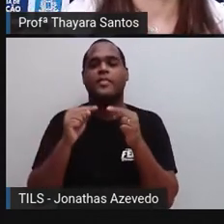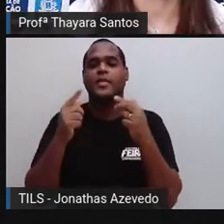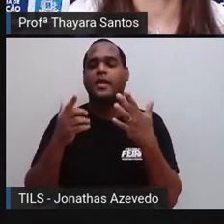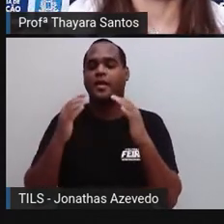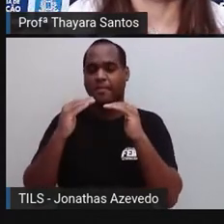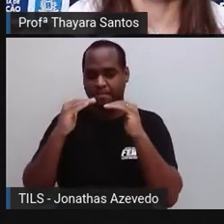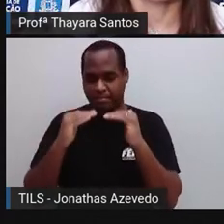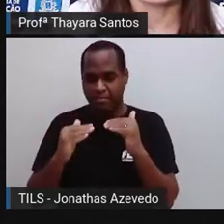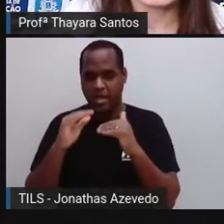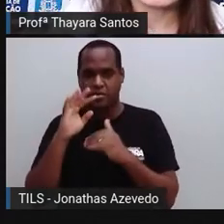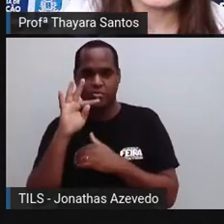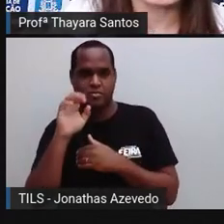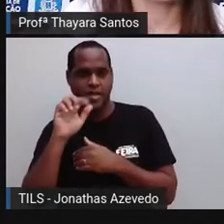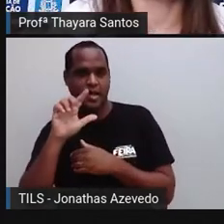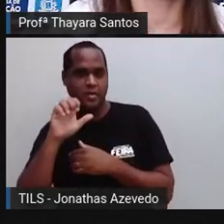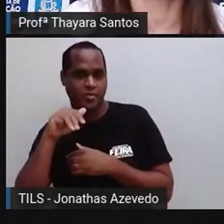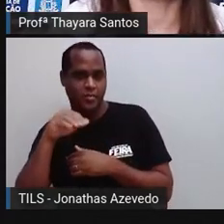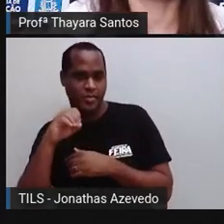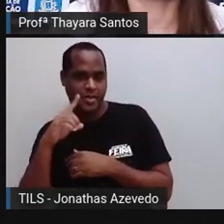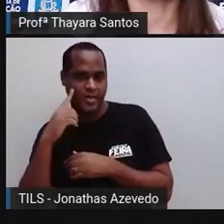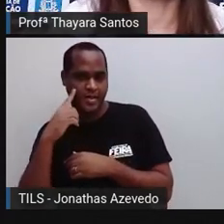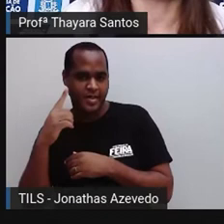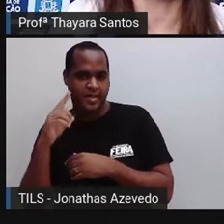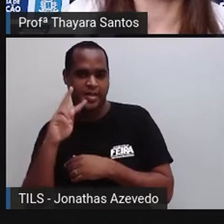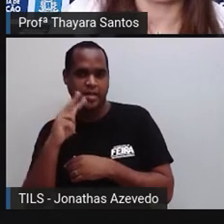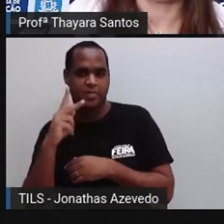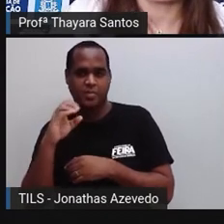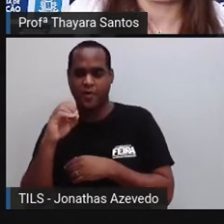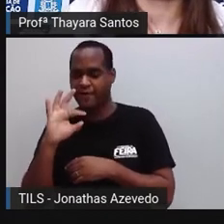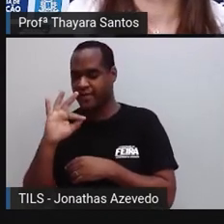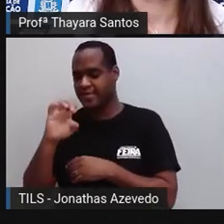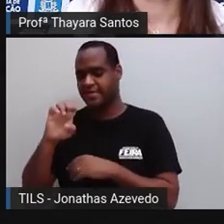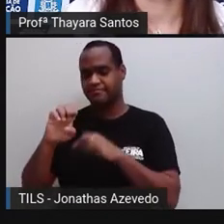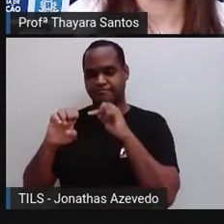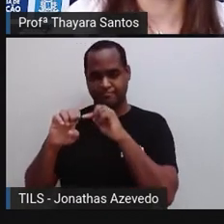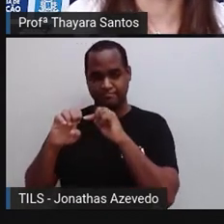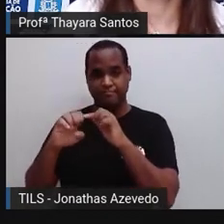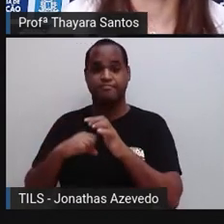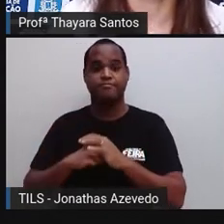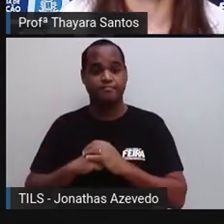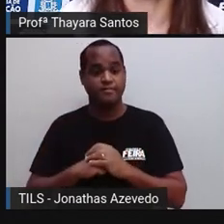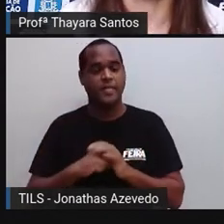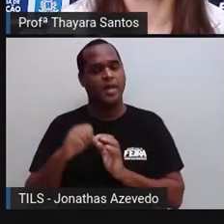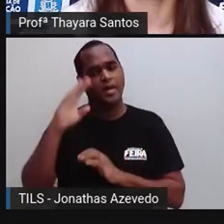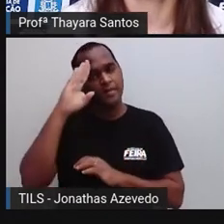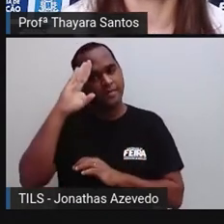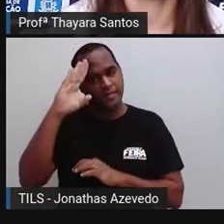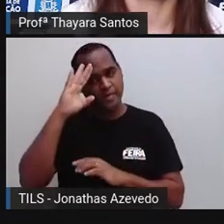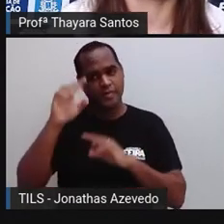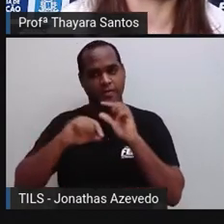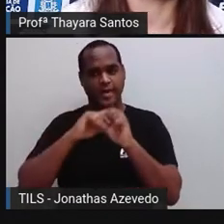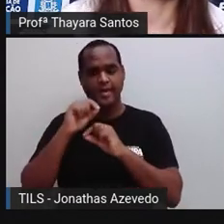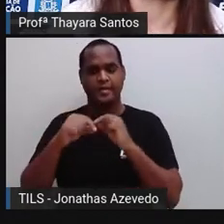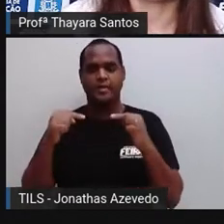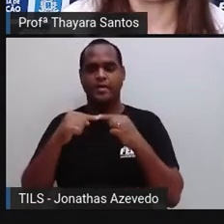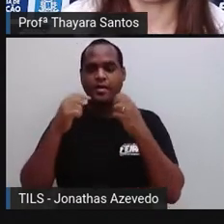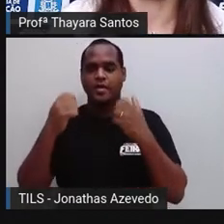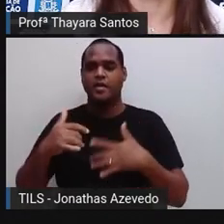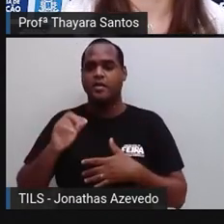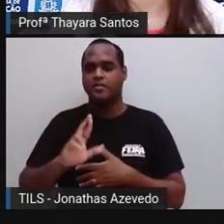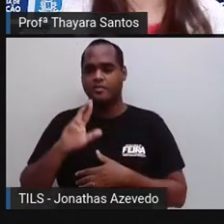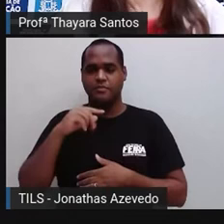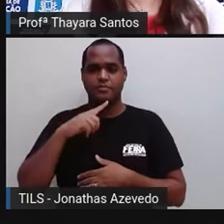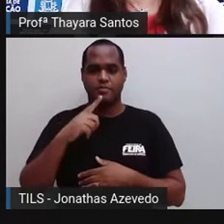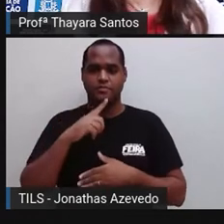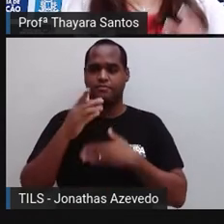E ele está perto da glândula que a gente chama de hipófise. A função do hipotálamo é que ele é responsável